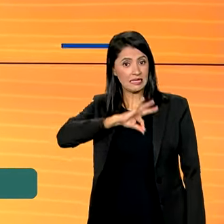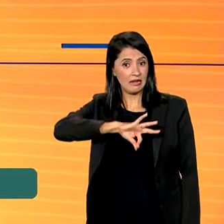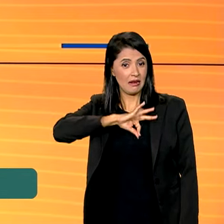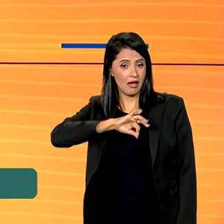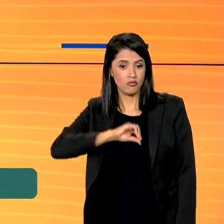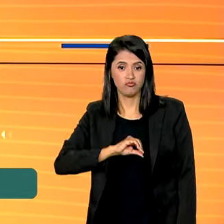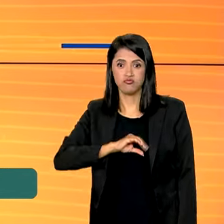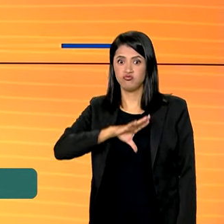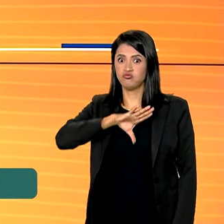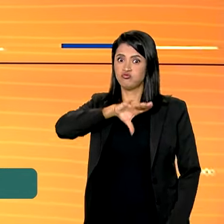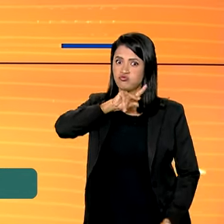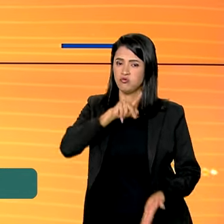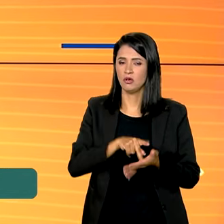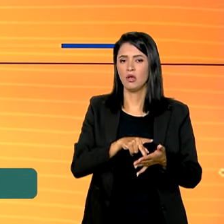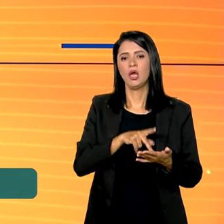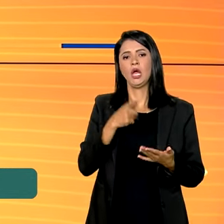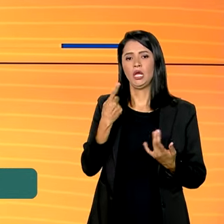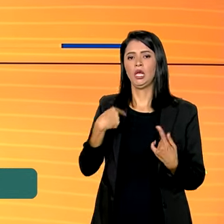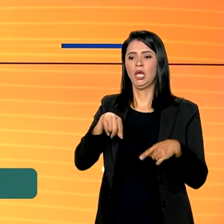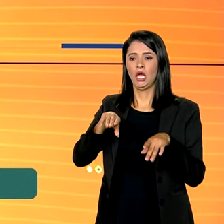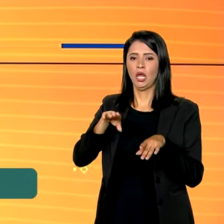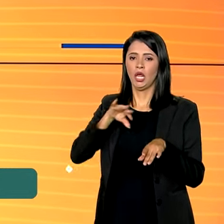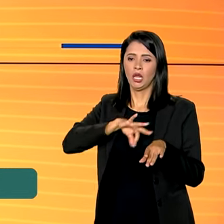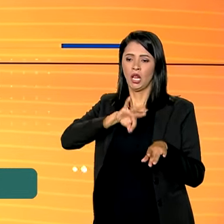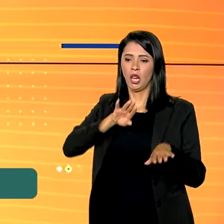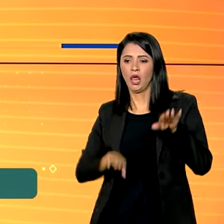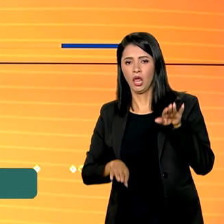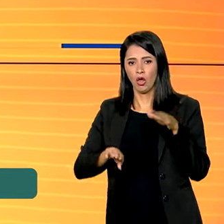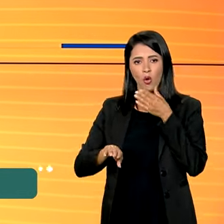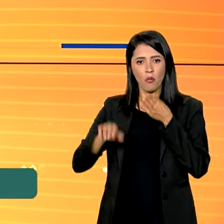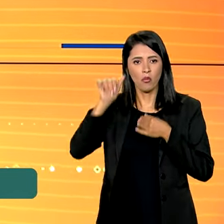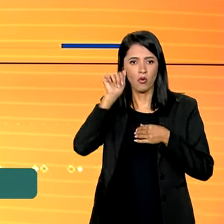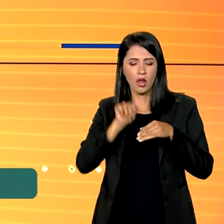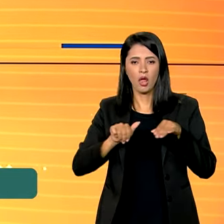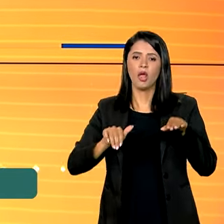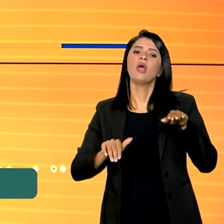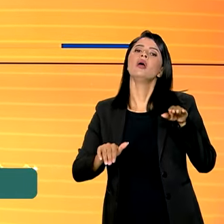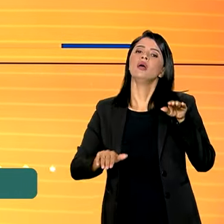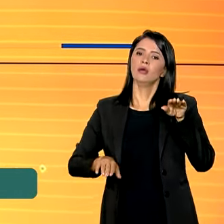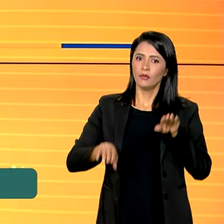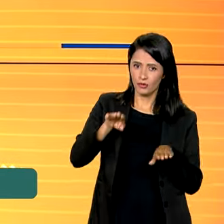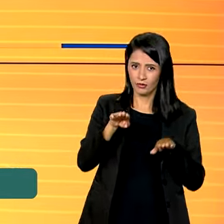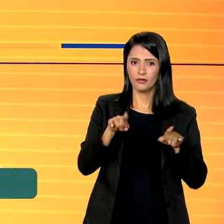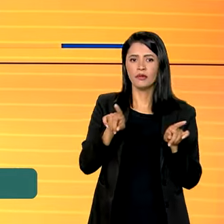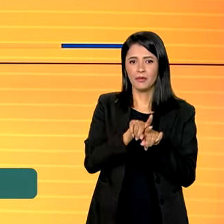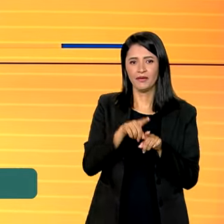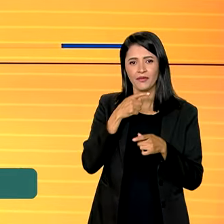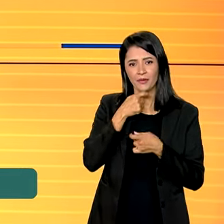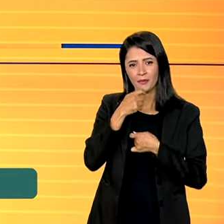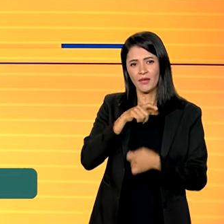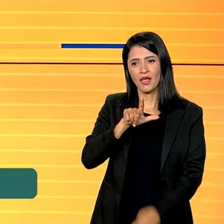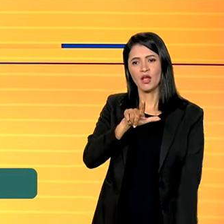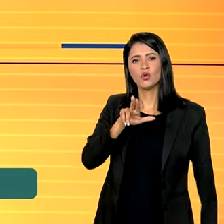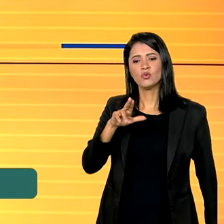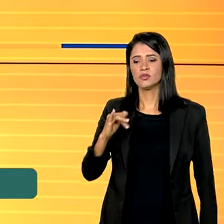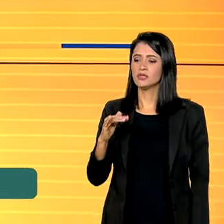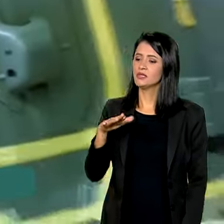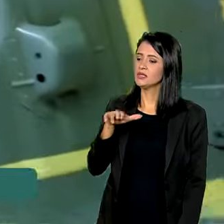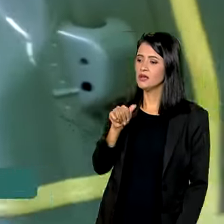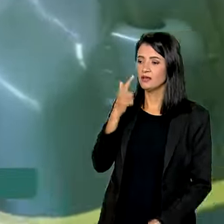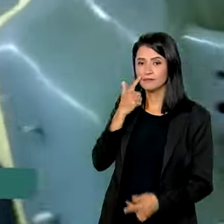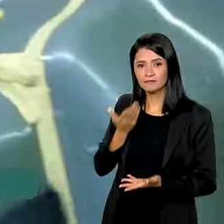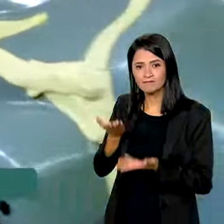salário mínimo e o combate à desigualdade salarial entre homens e mulheres. Confira na reportagem de Luciana Collares de Holanda.